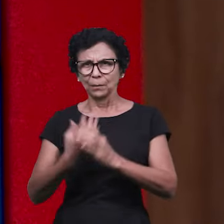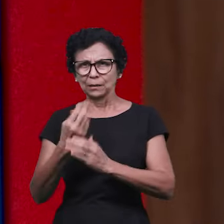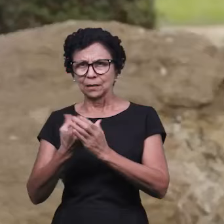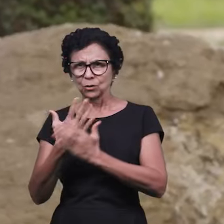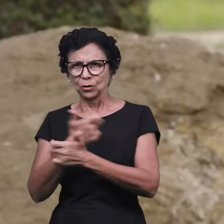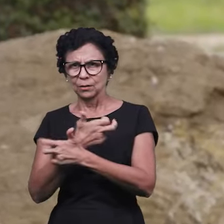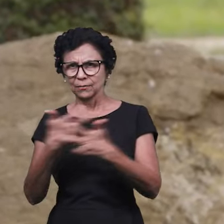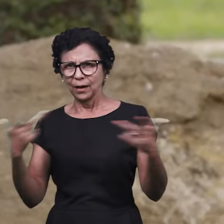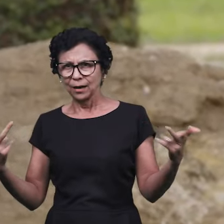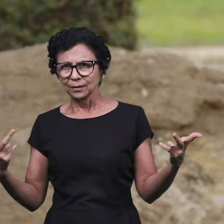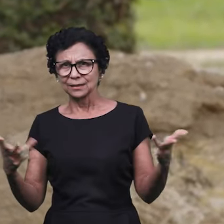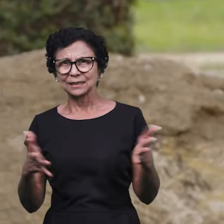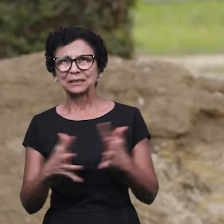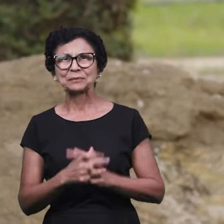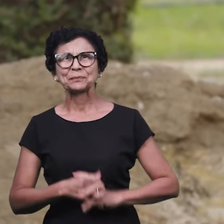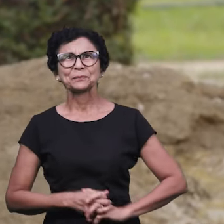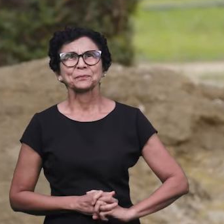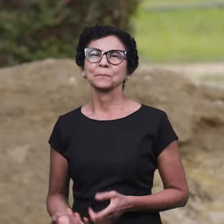acompanhar.